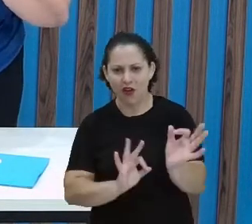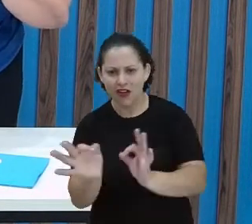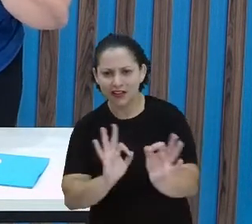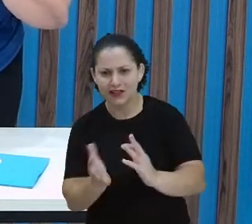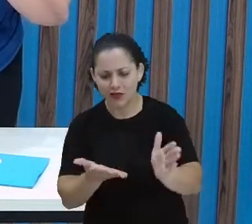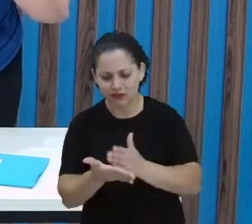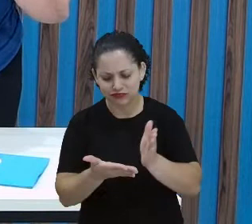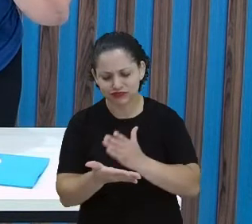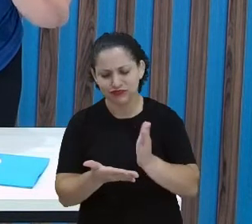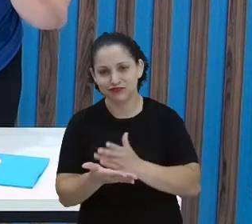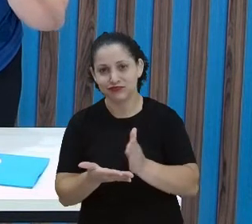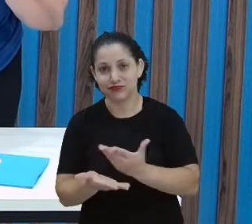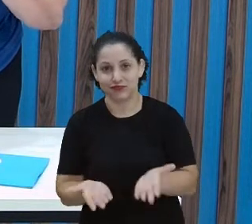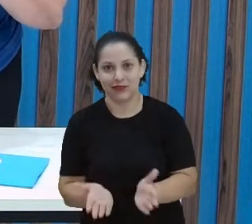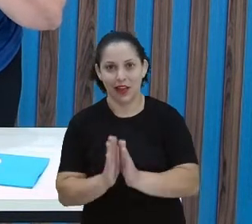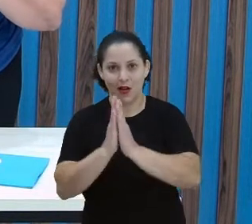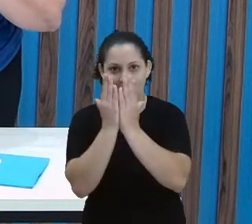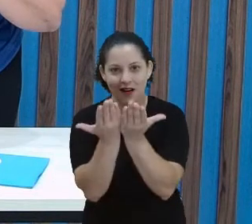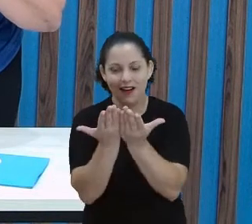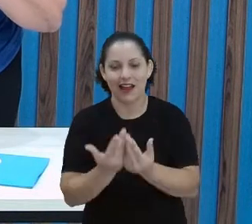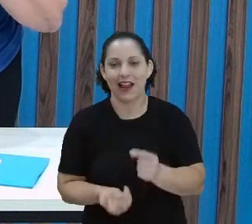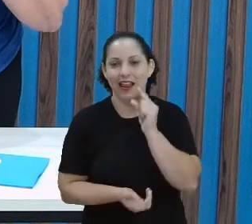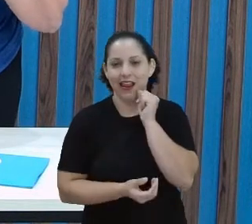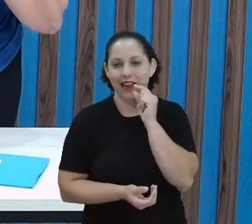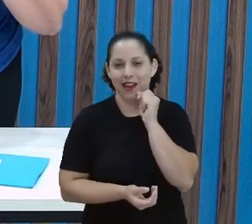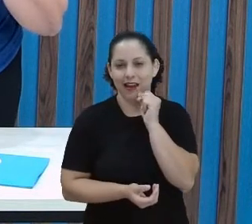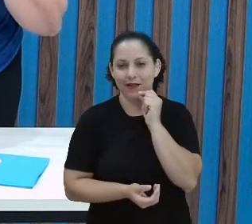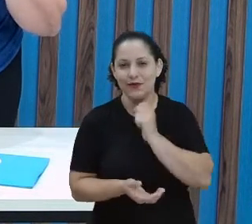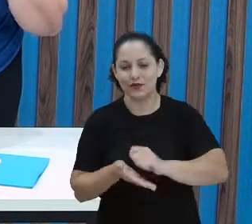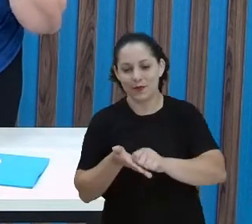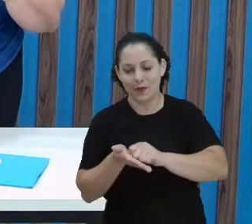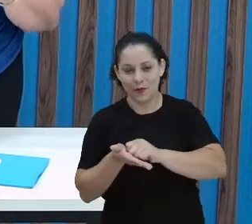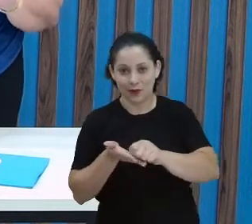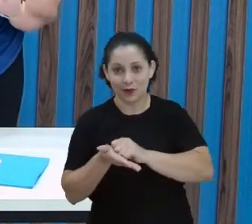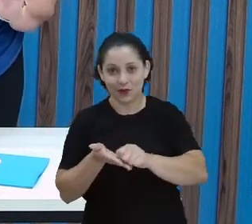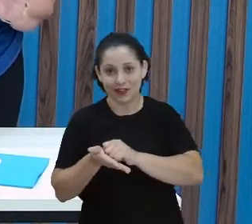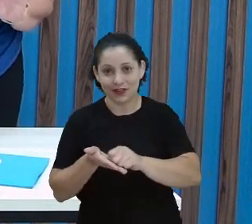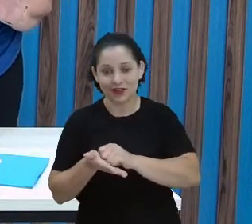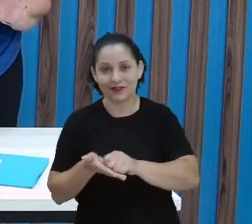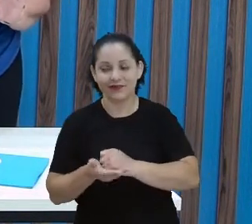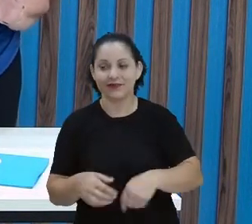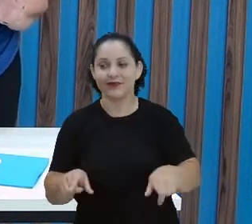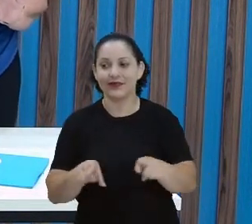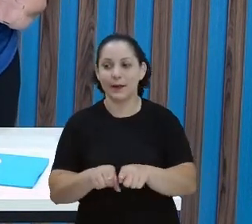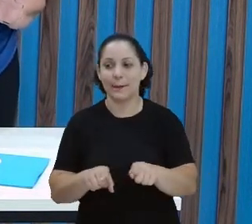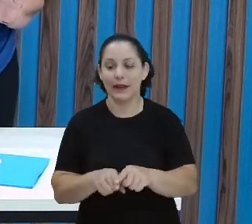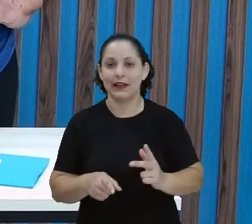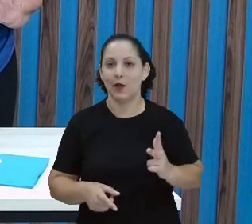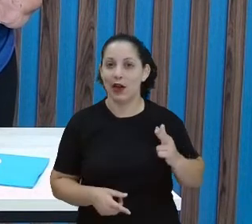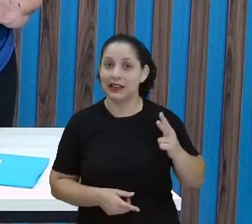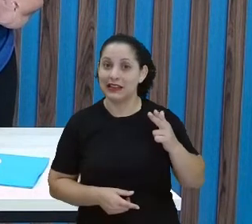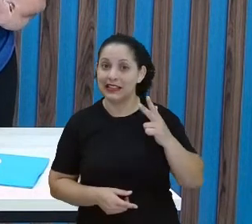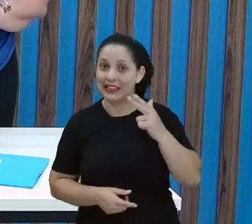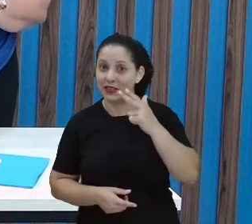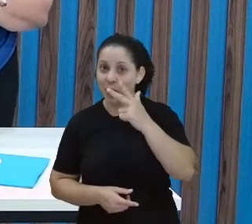Separa aí. Caderno, lápis, borracha e se tiver uma tesoura também,